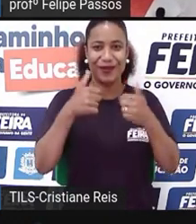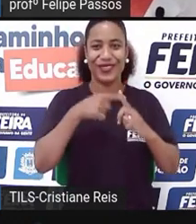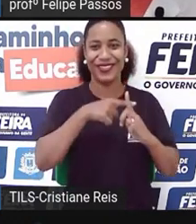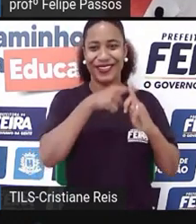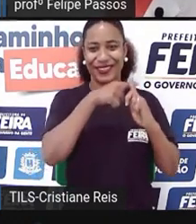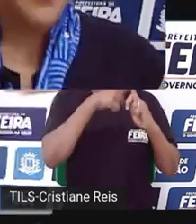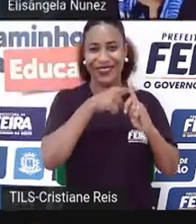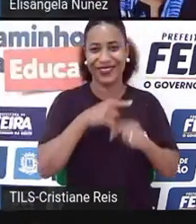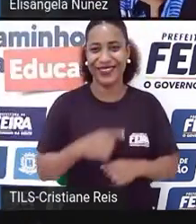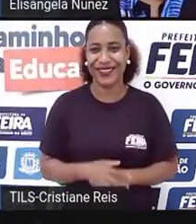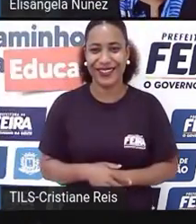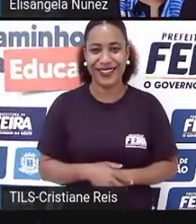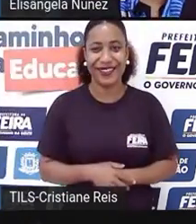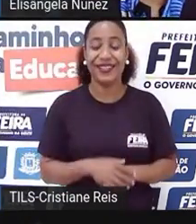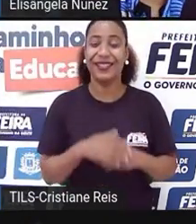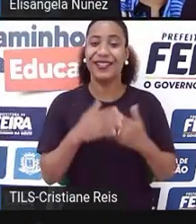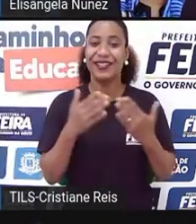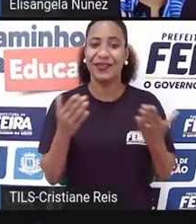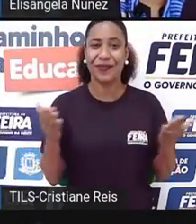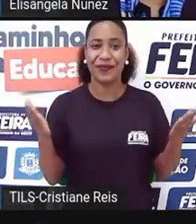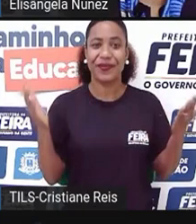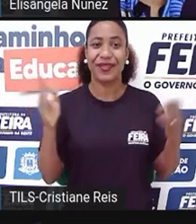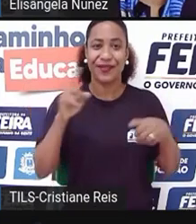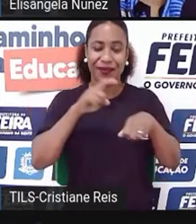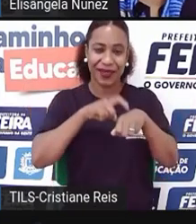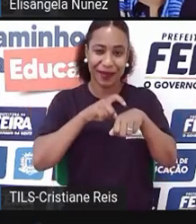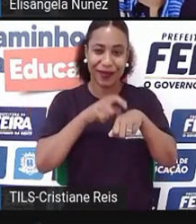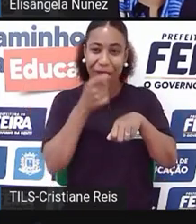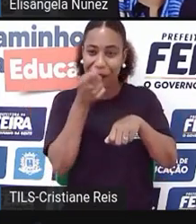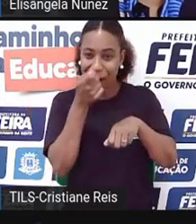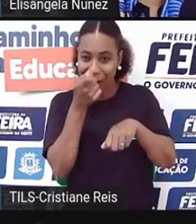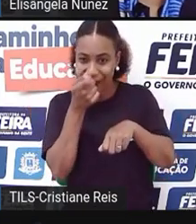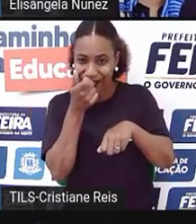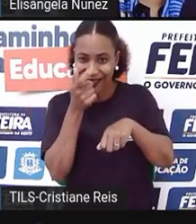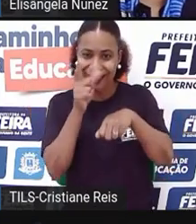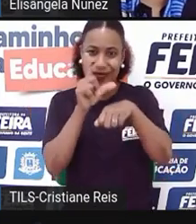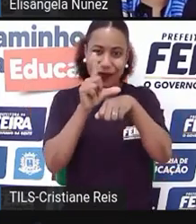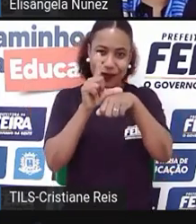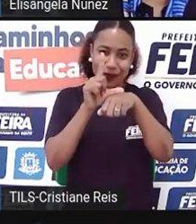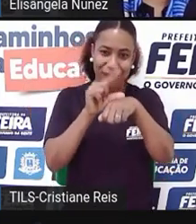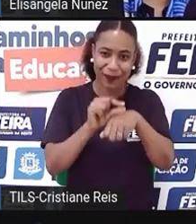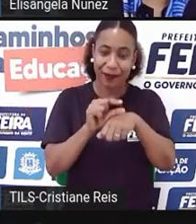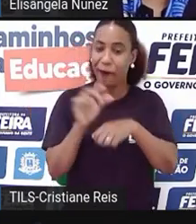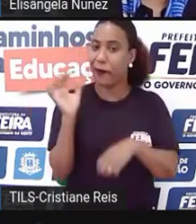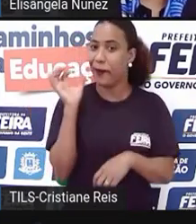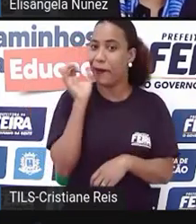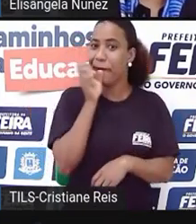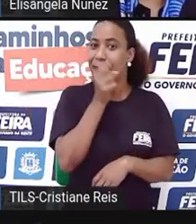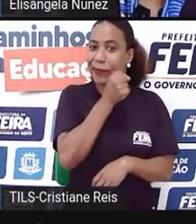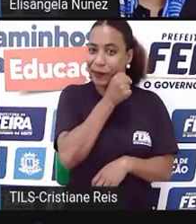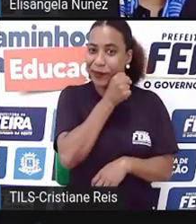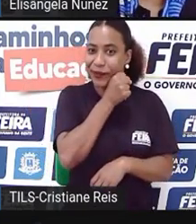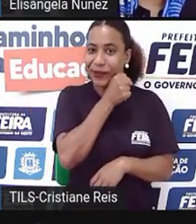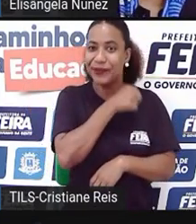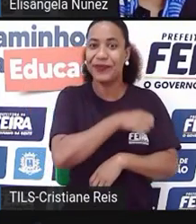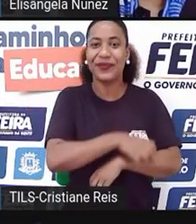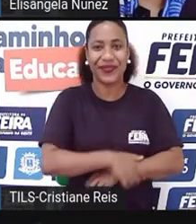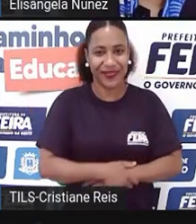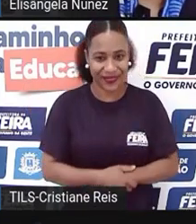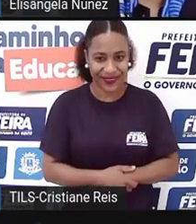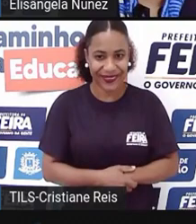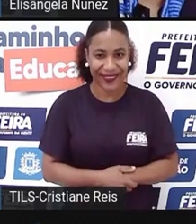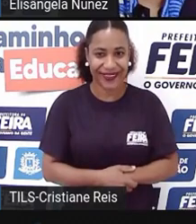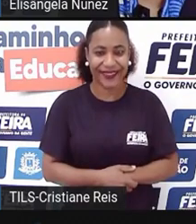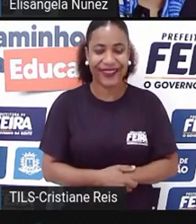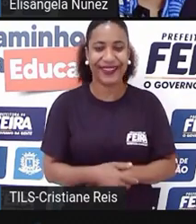Beleza. Então, nosso tempo está quase acabando, né? Olha como passou rápido. Então,